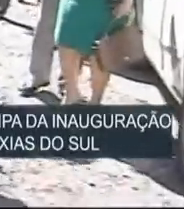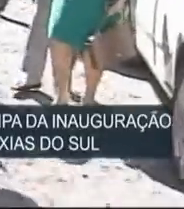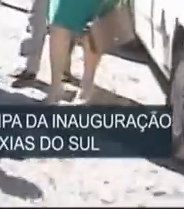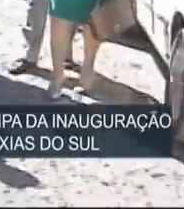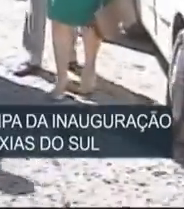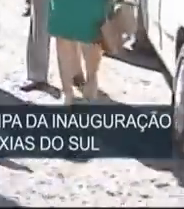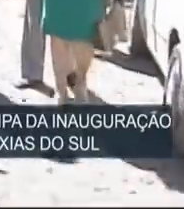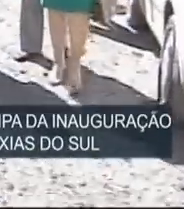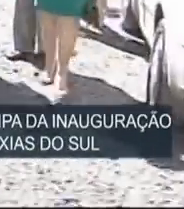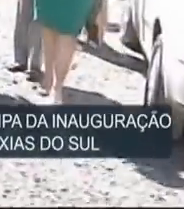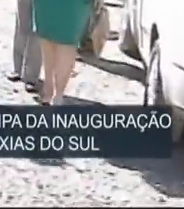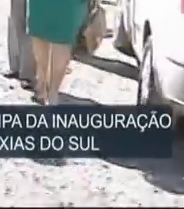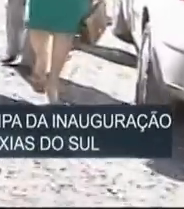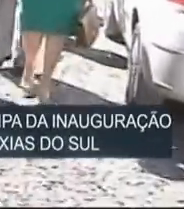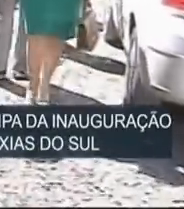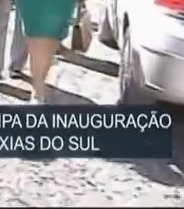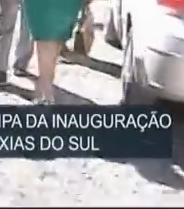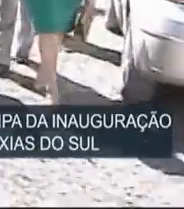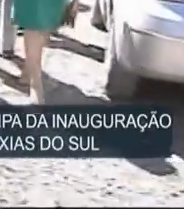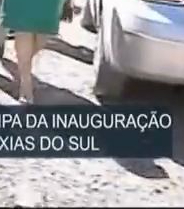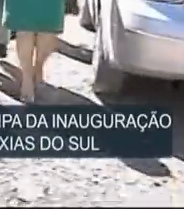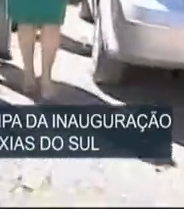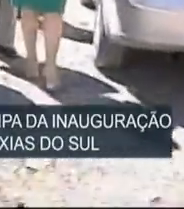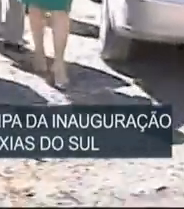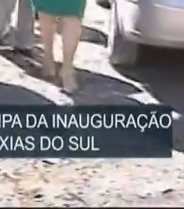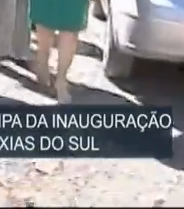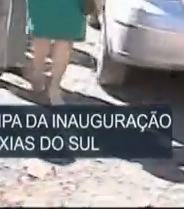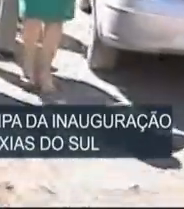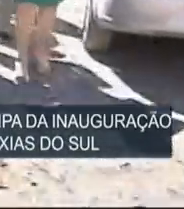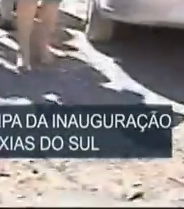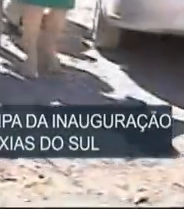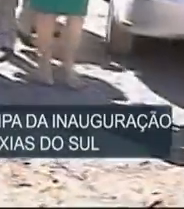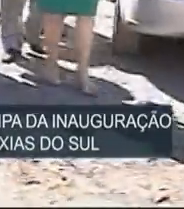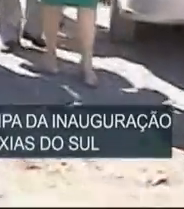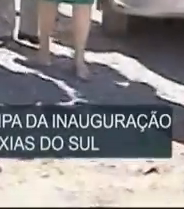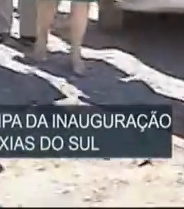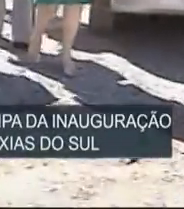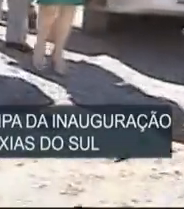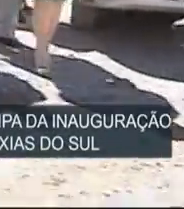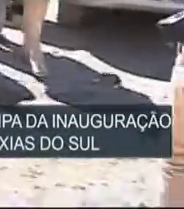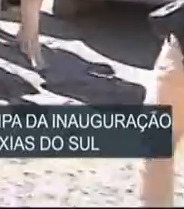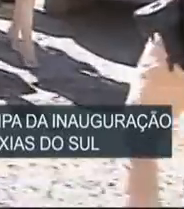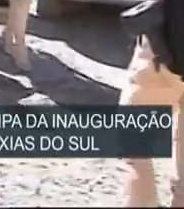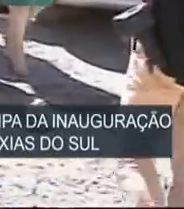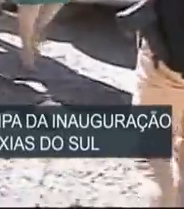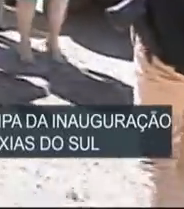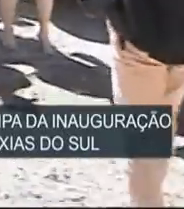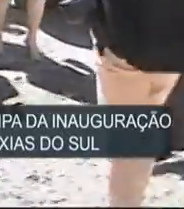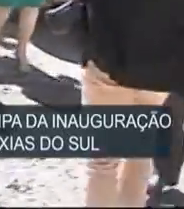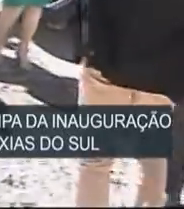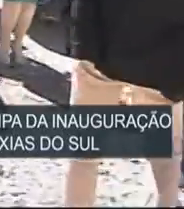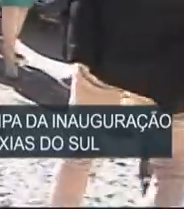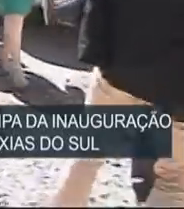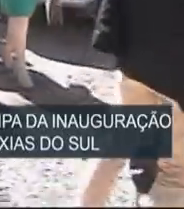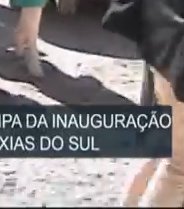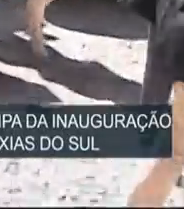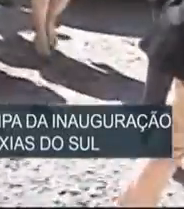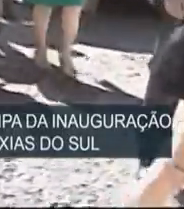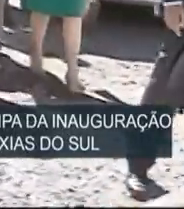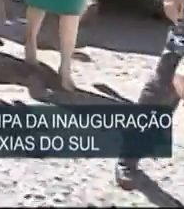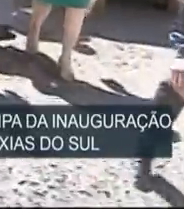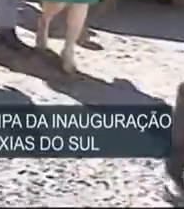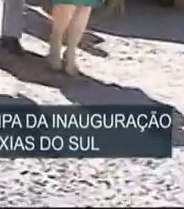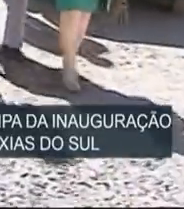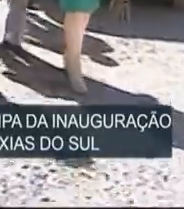Sistema Marrecas